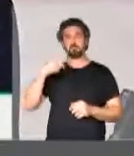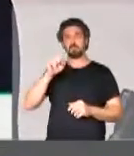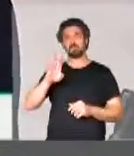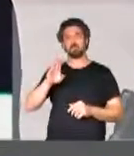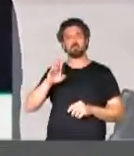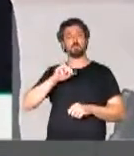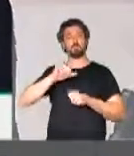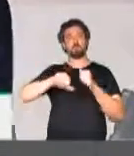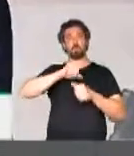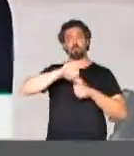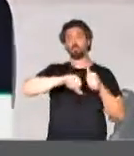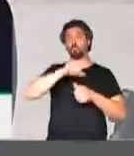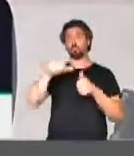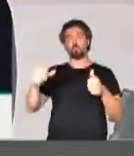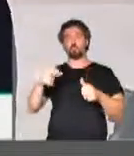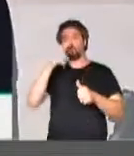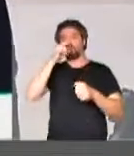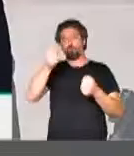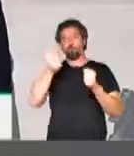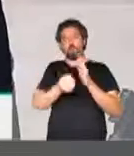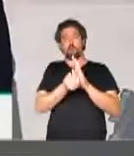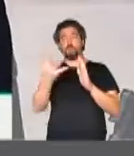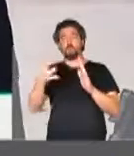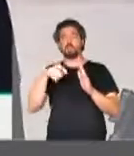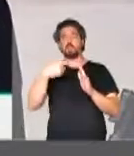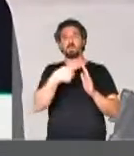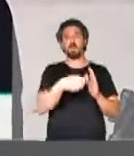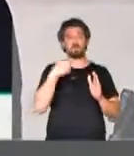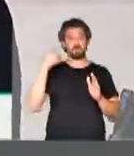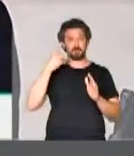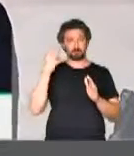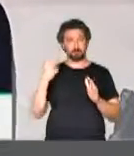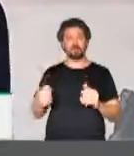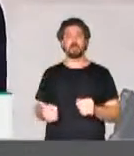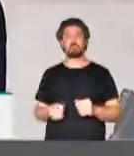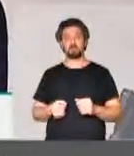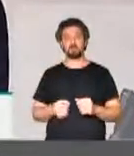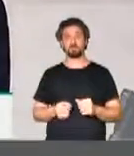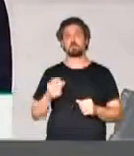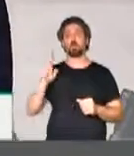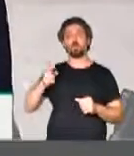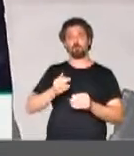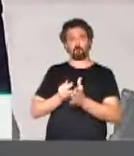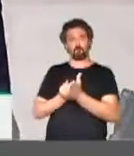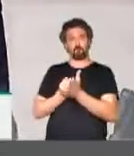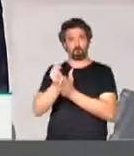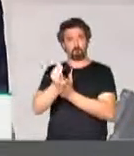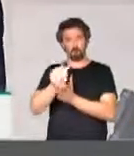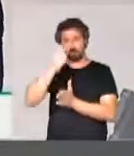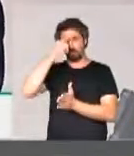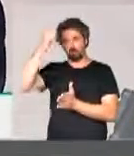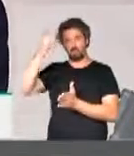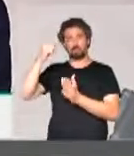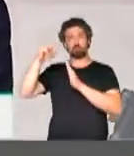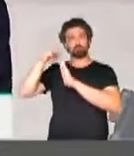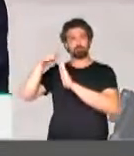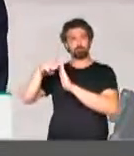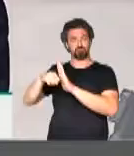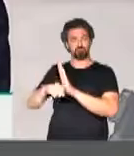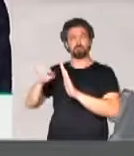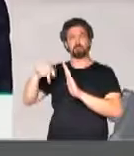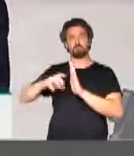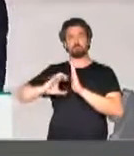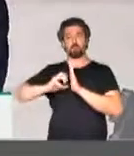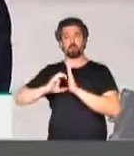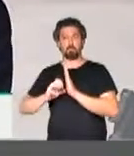PSB renovou de maneira expressiva a sua bancada, mantendo fidelidade ao seu ideário programático,